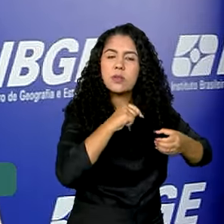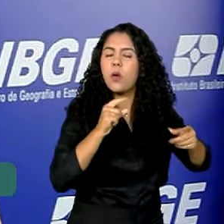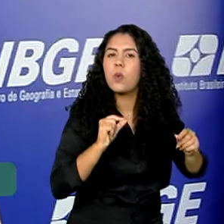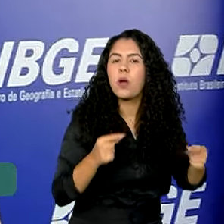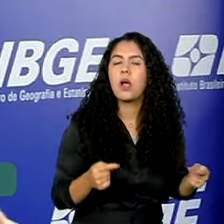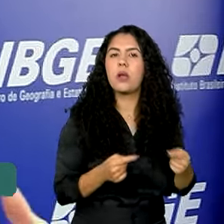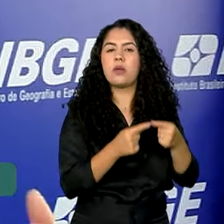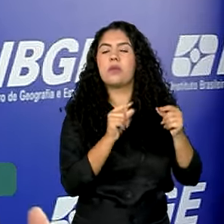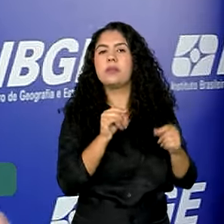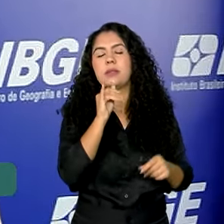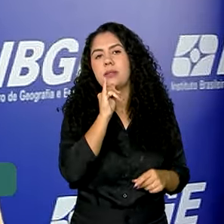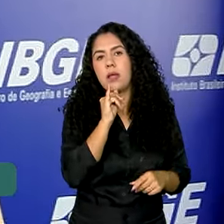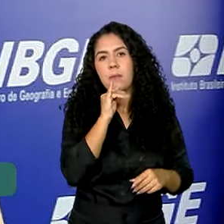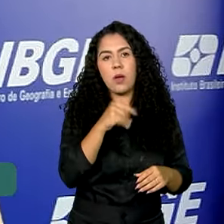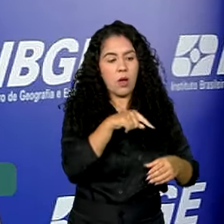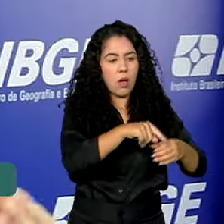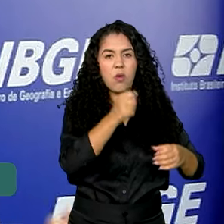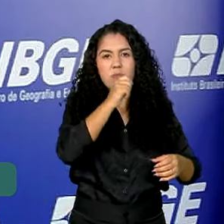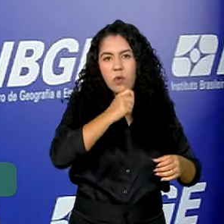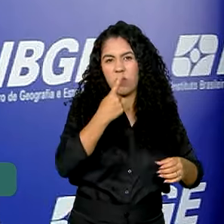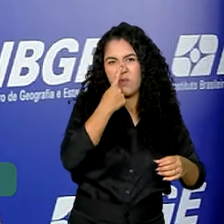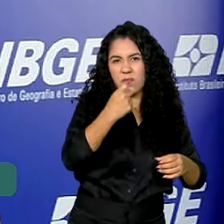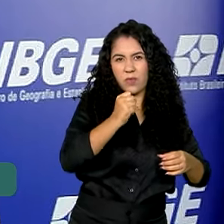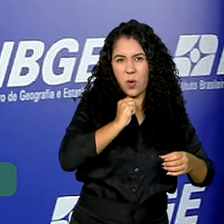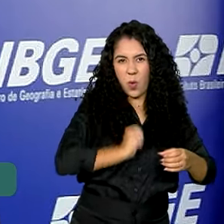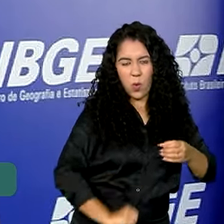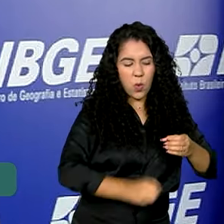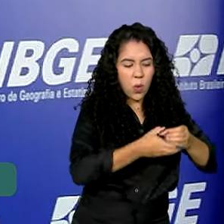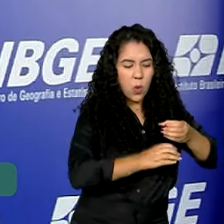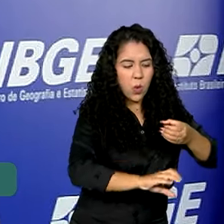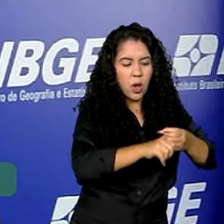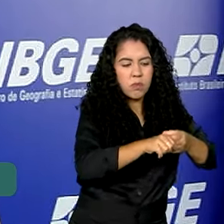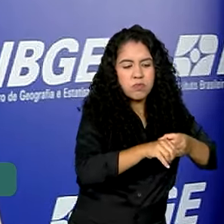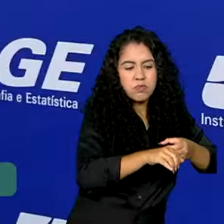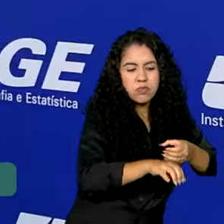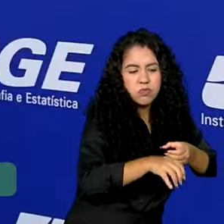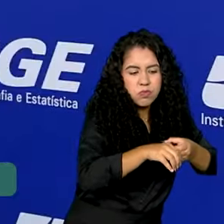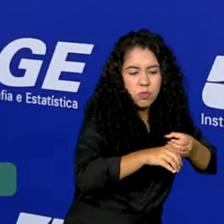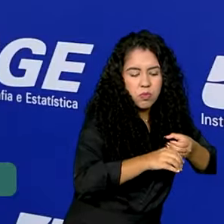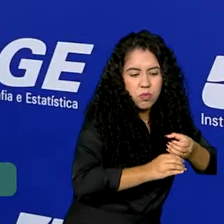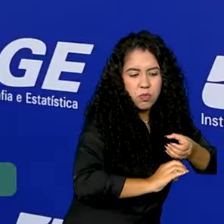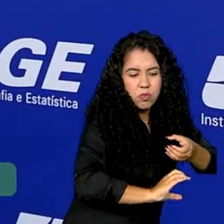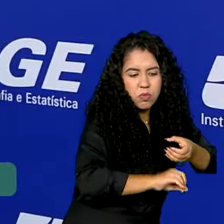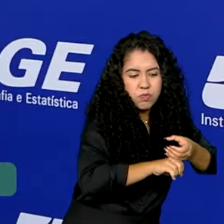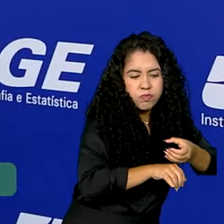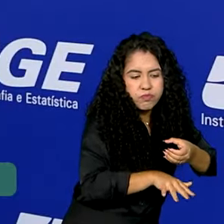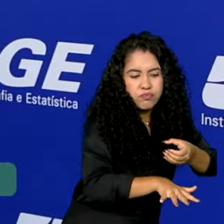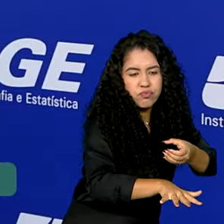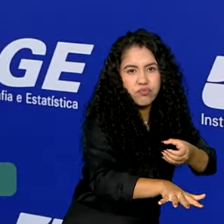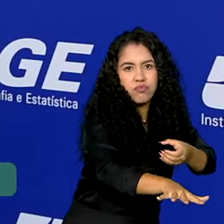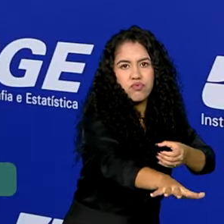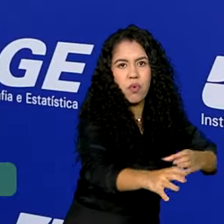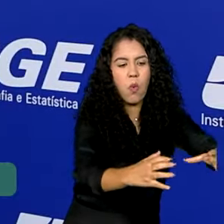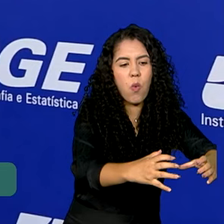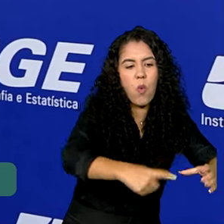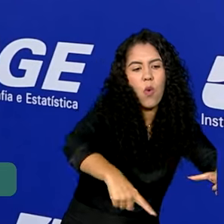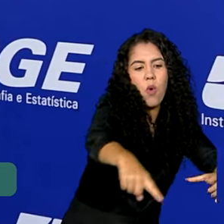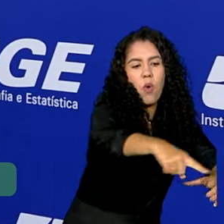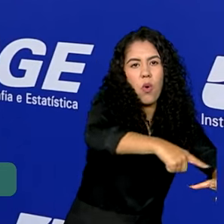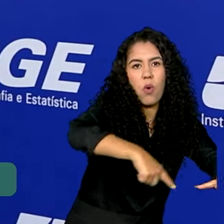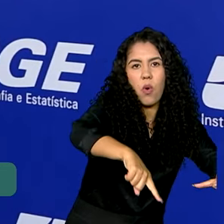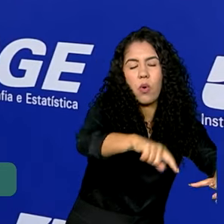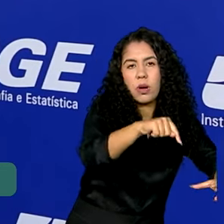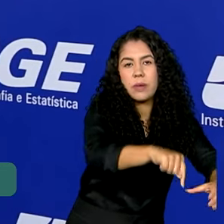quando o destino do esgoto vai para a rede geral ou para a fossa cética. E no caso da destinação de lixo, é